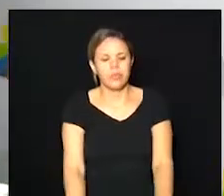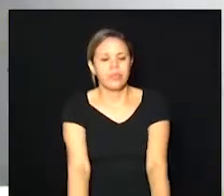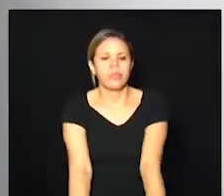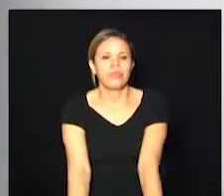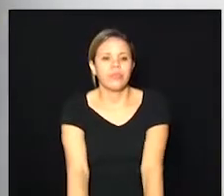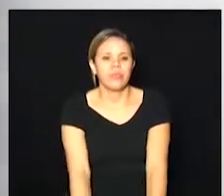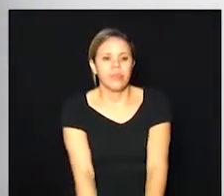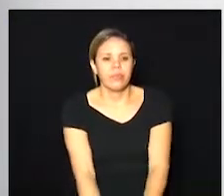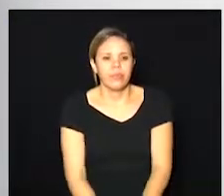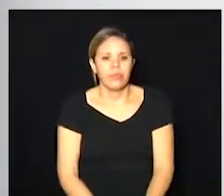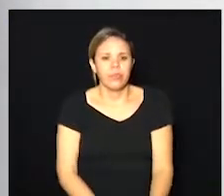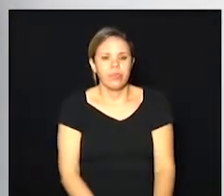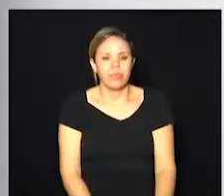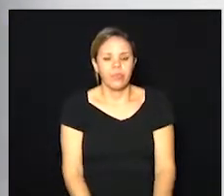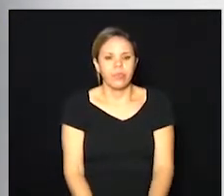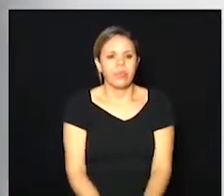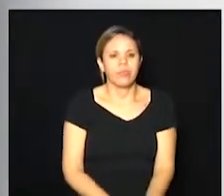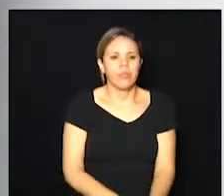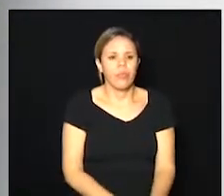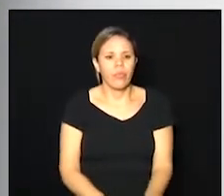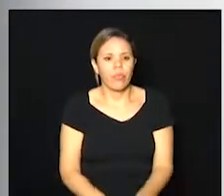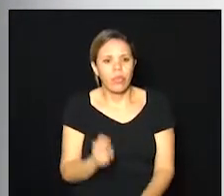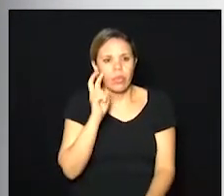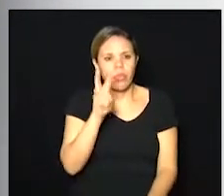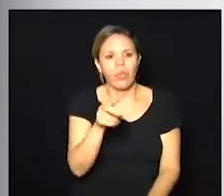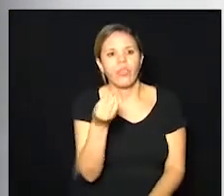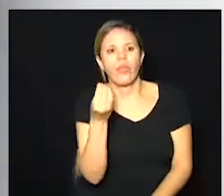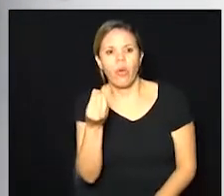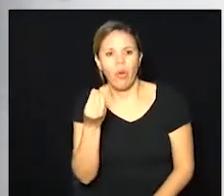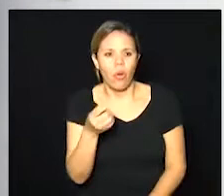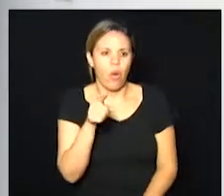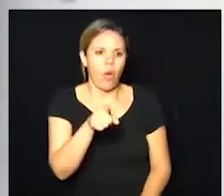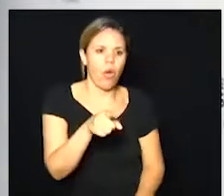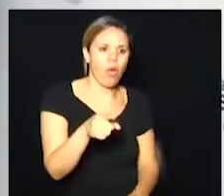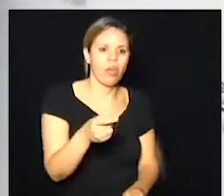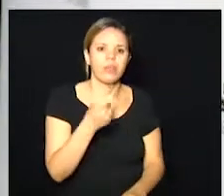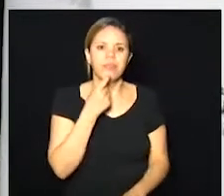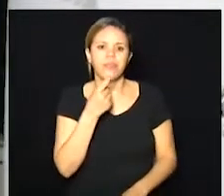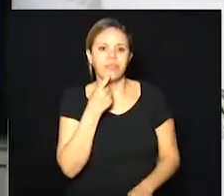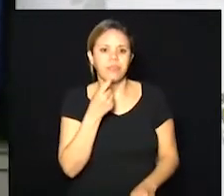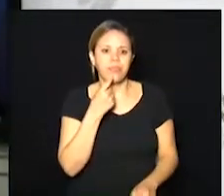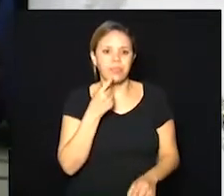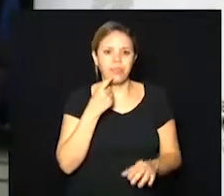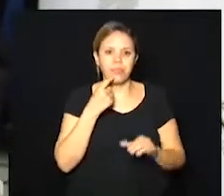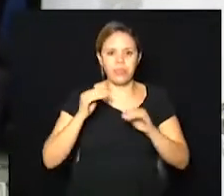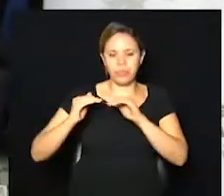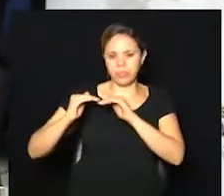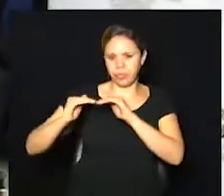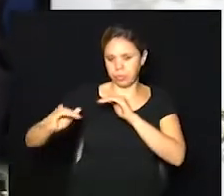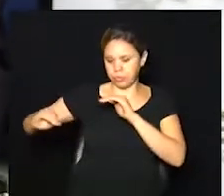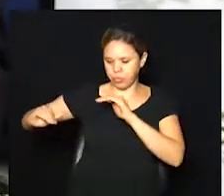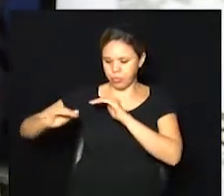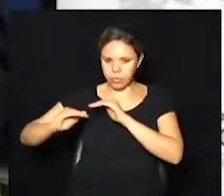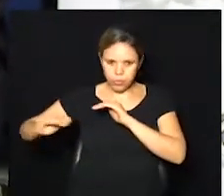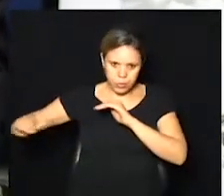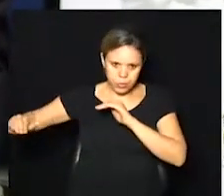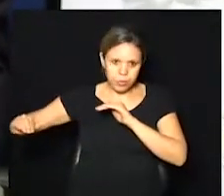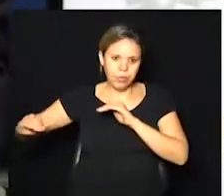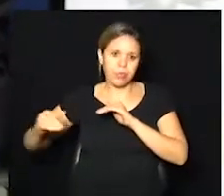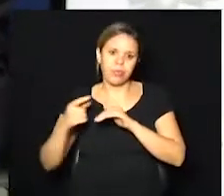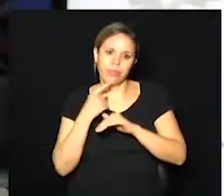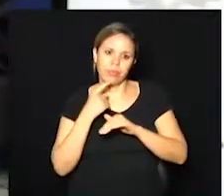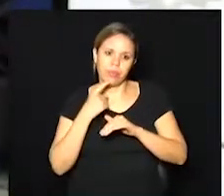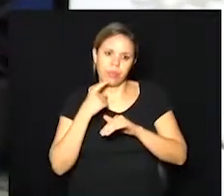Vejam vocês que aqui está Campinas, aqui está a Regional de Campinas.